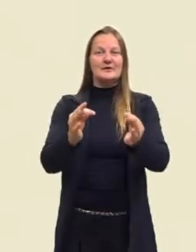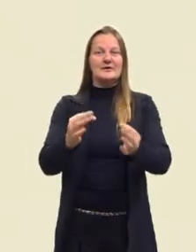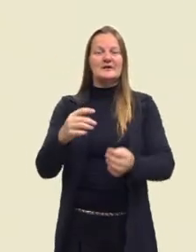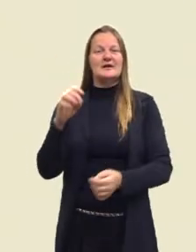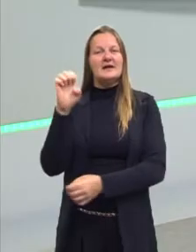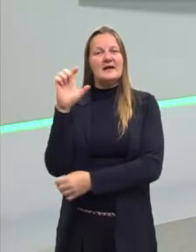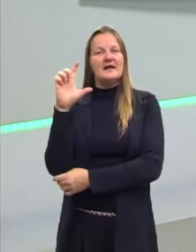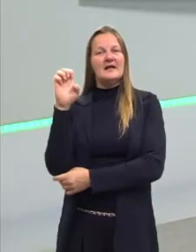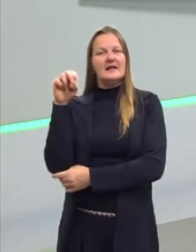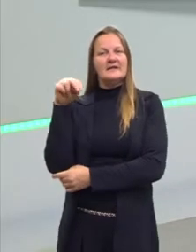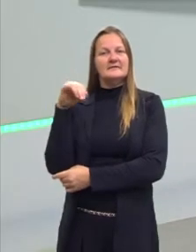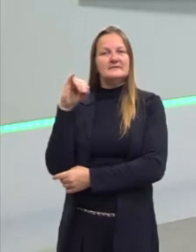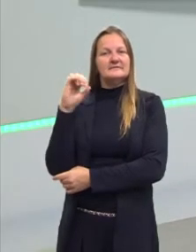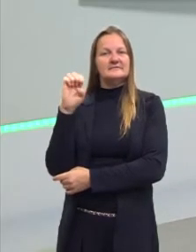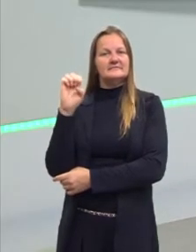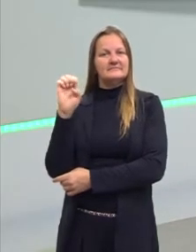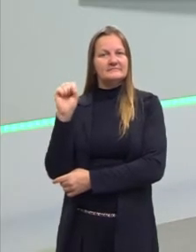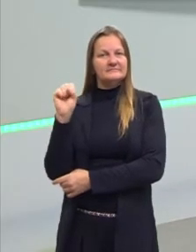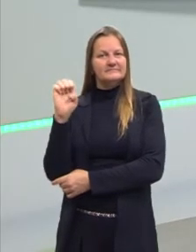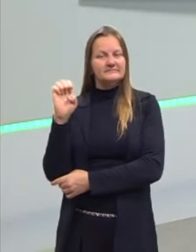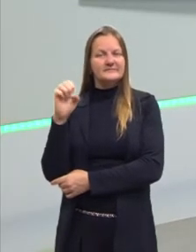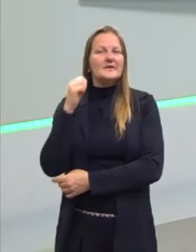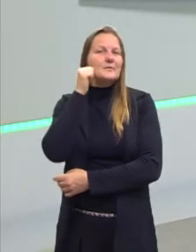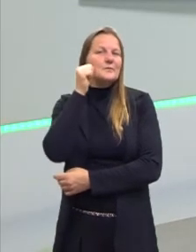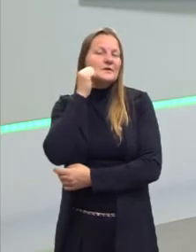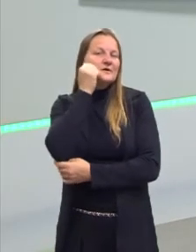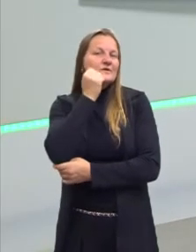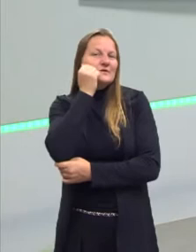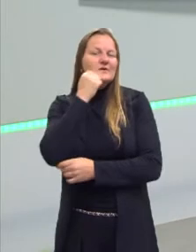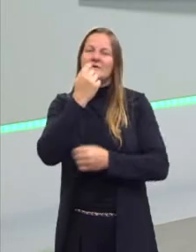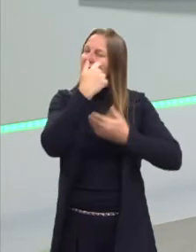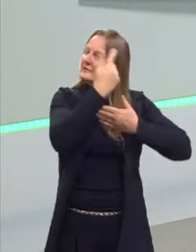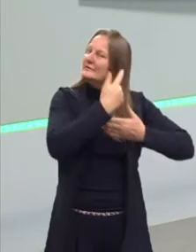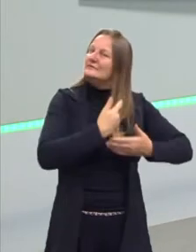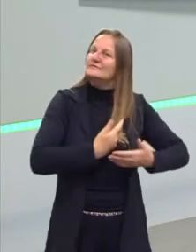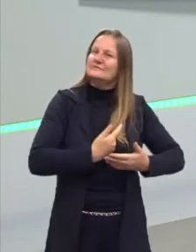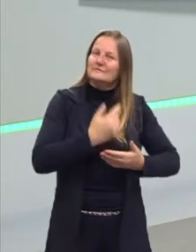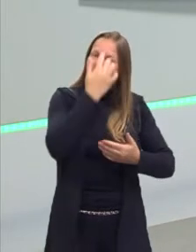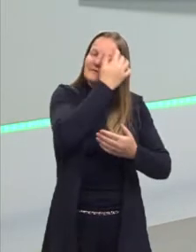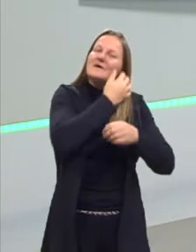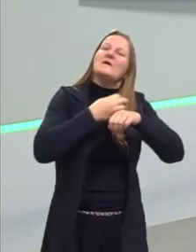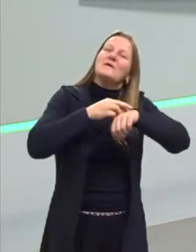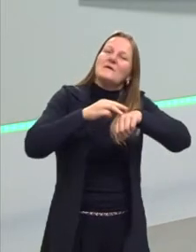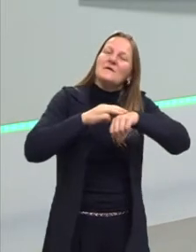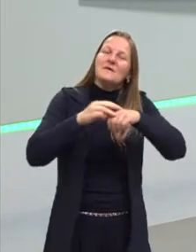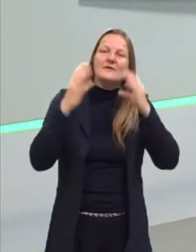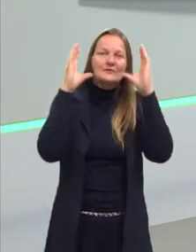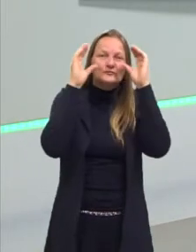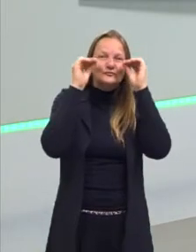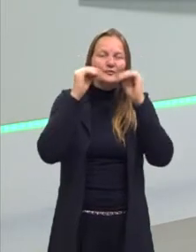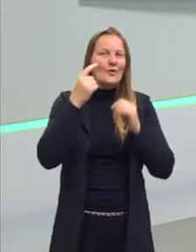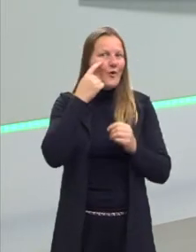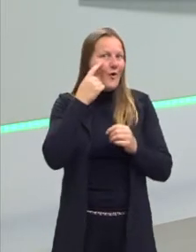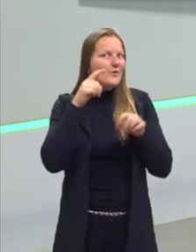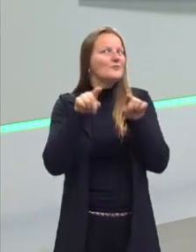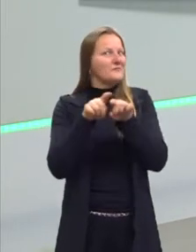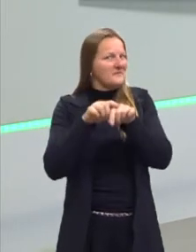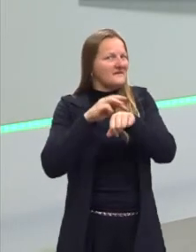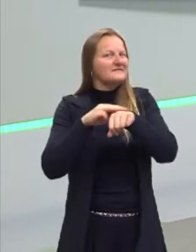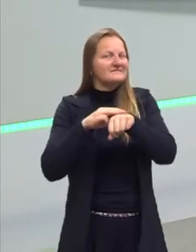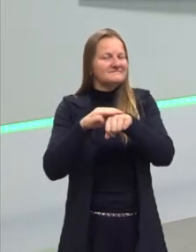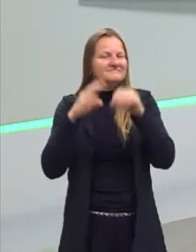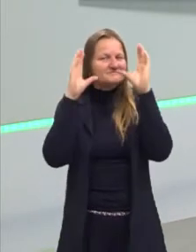Pereira, sou uma mulher negra, cabelos crespos, castanhos escuros, olhos castanhos escuros também.